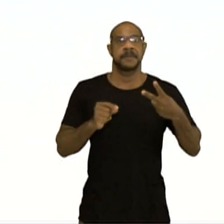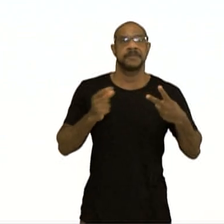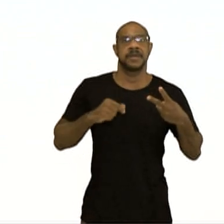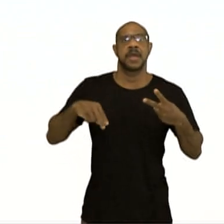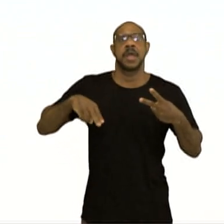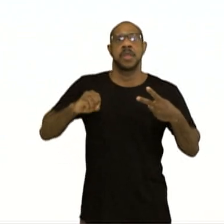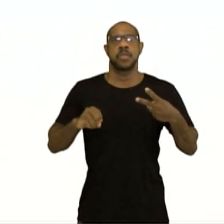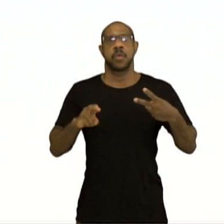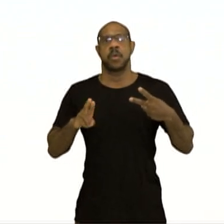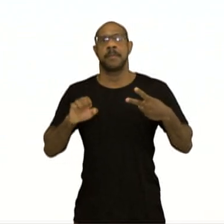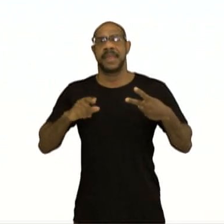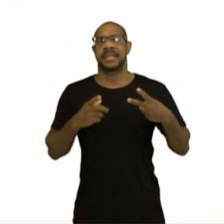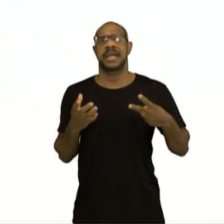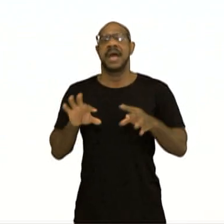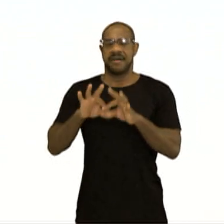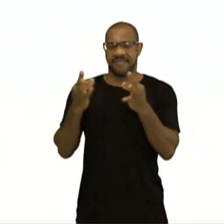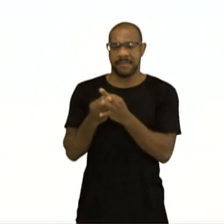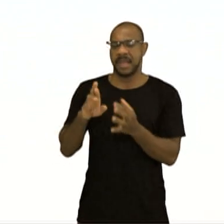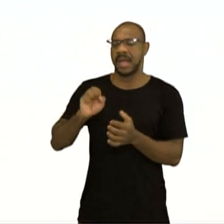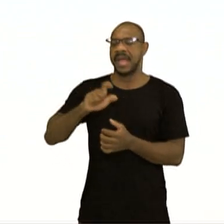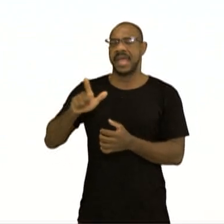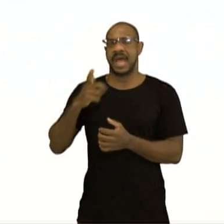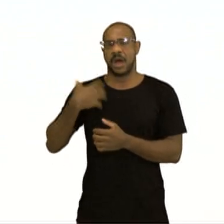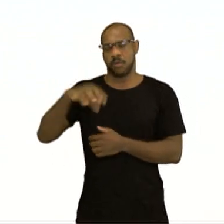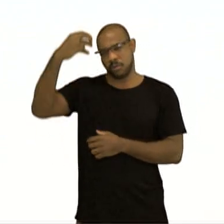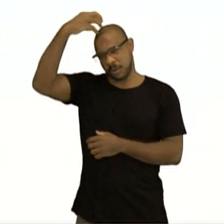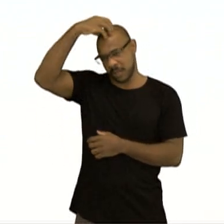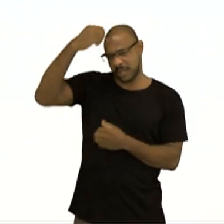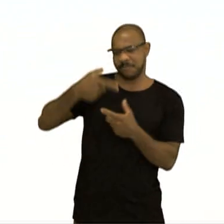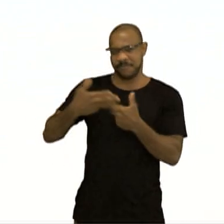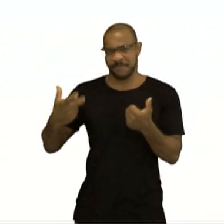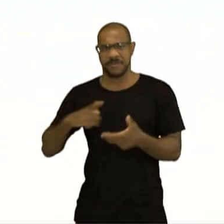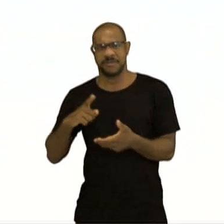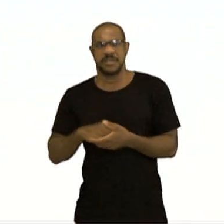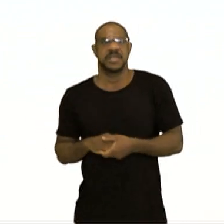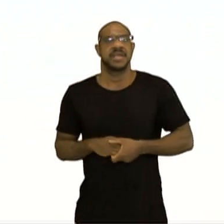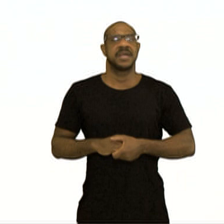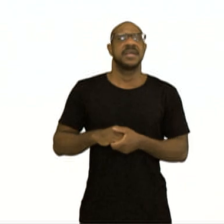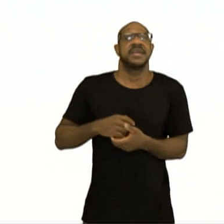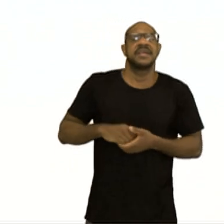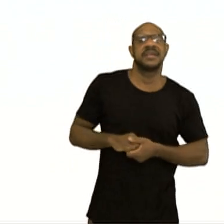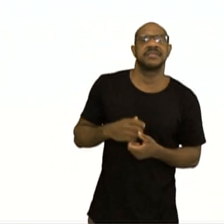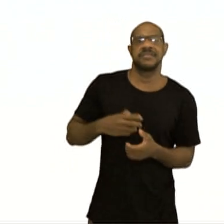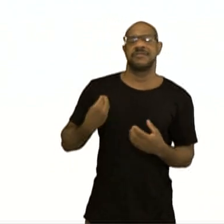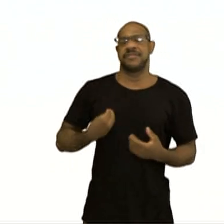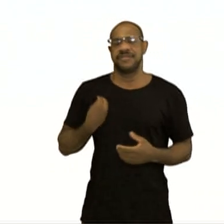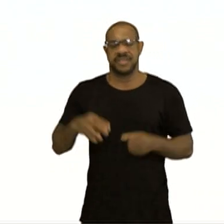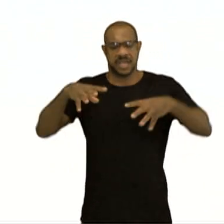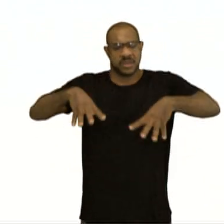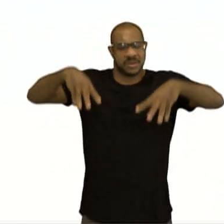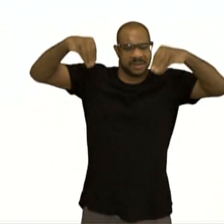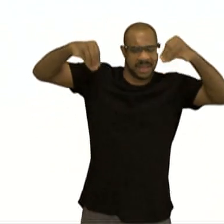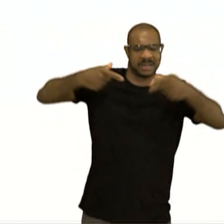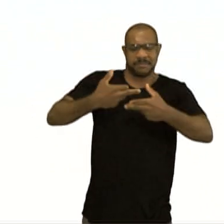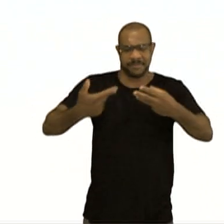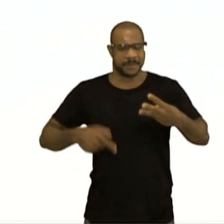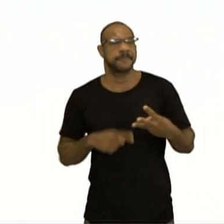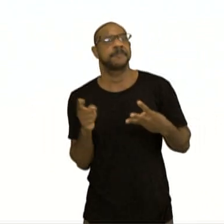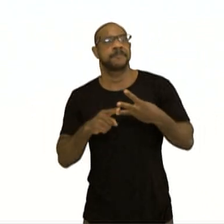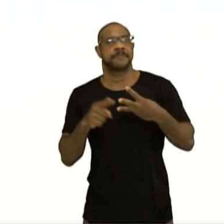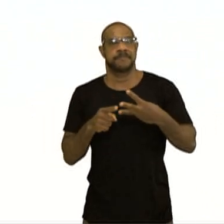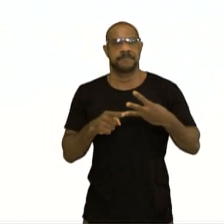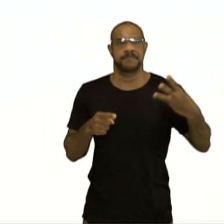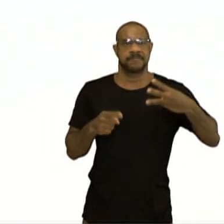família real, a monarquia, existiam os nobres que viviam no campo, que viviam nos palácios e esses também